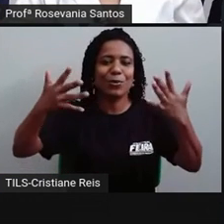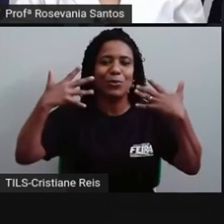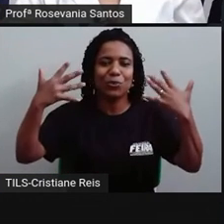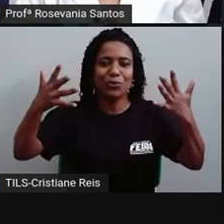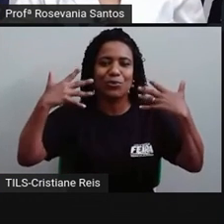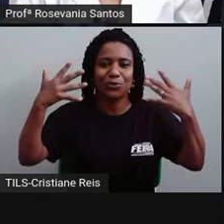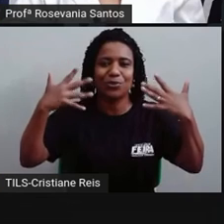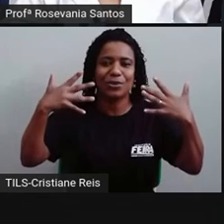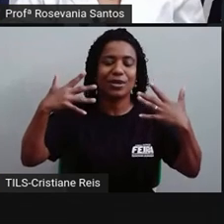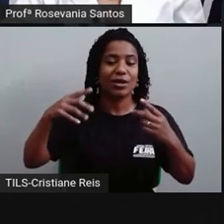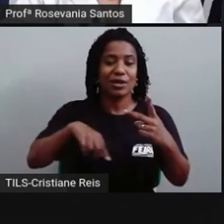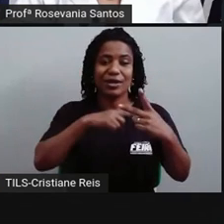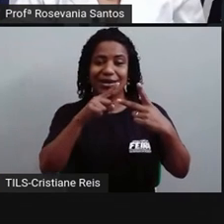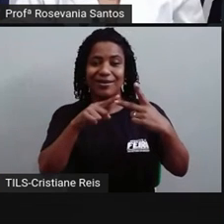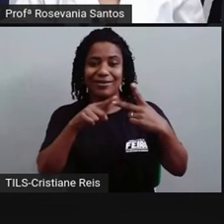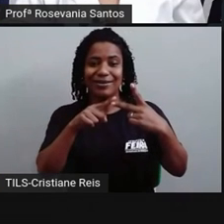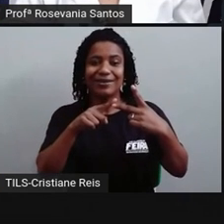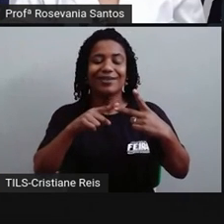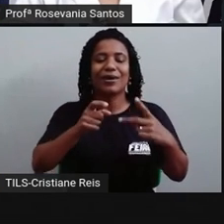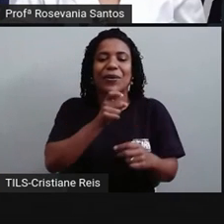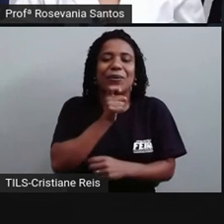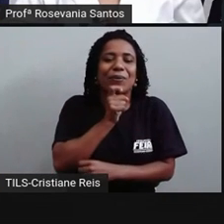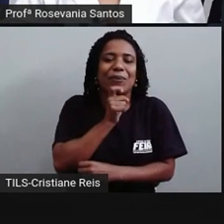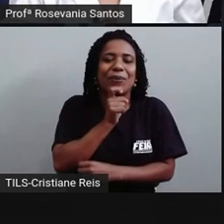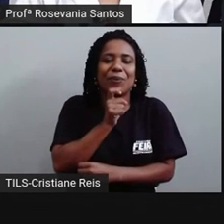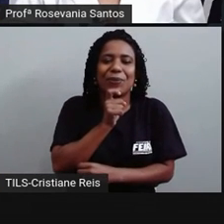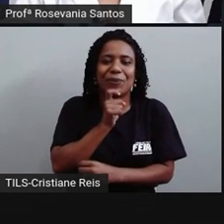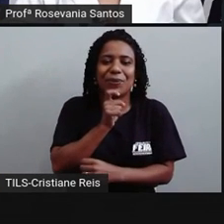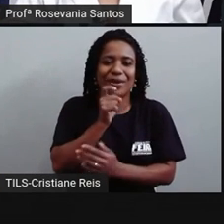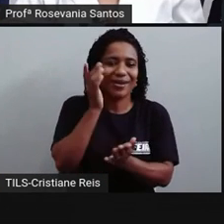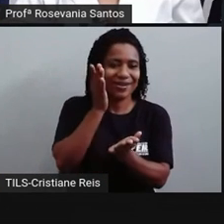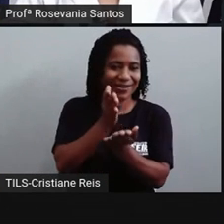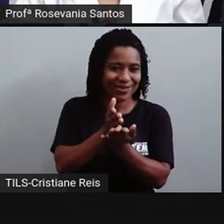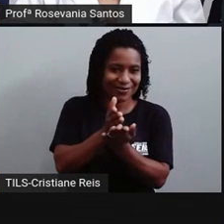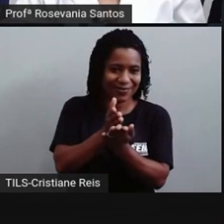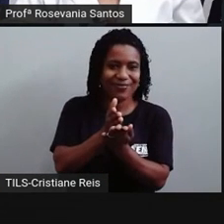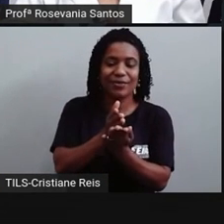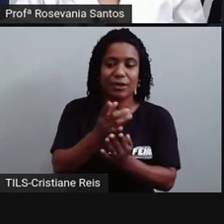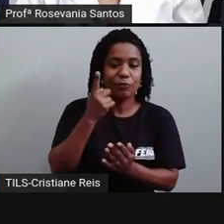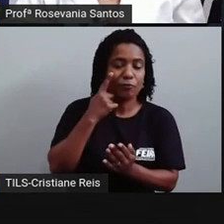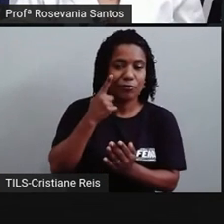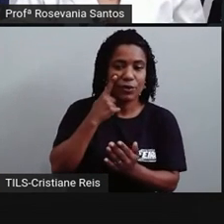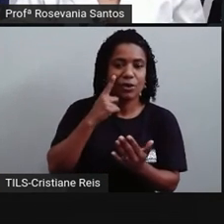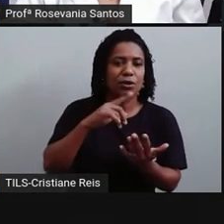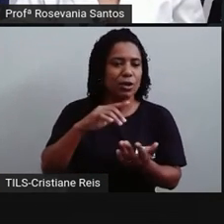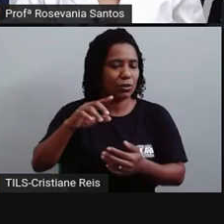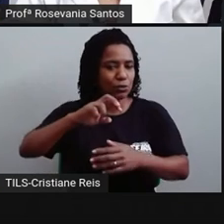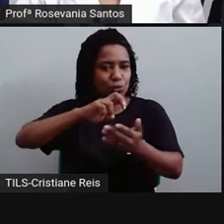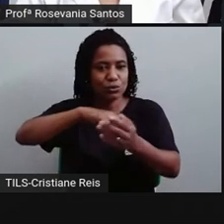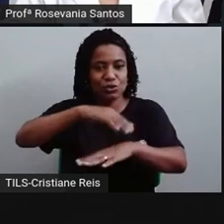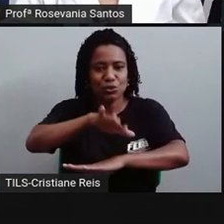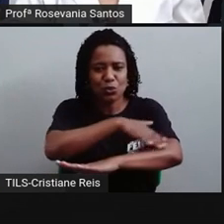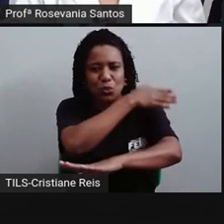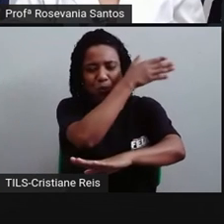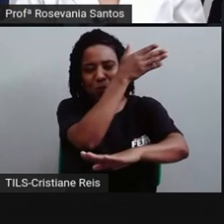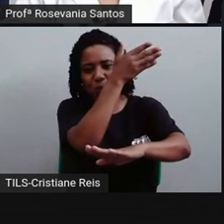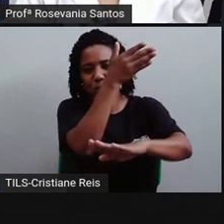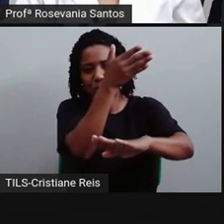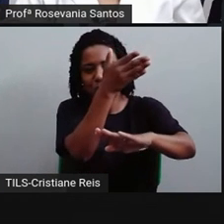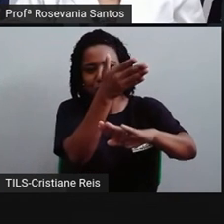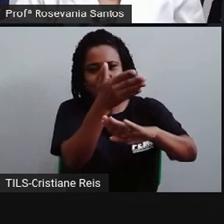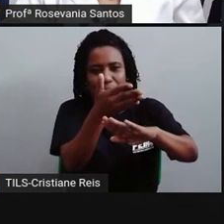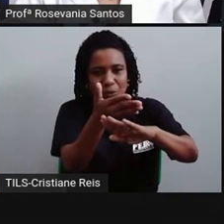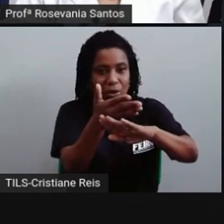o período do inverno. Então, eu tenho uma menor iluminação. Então, os dias são maiores no verão e no